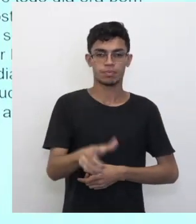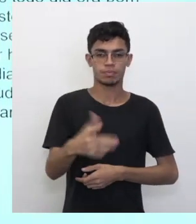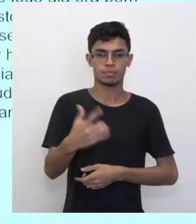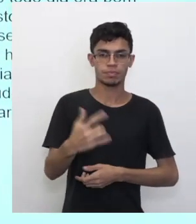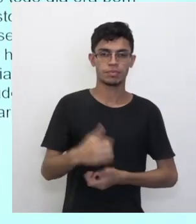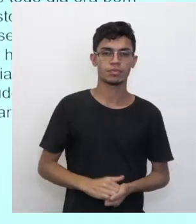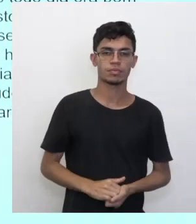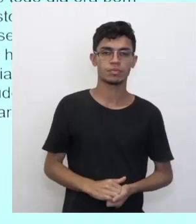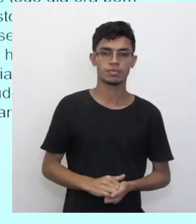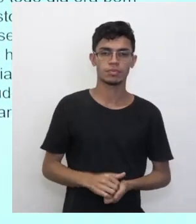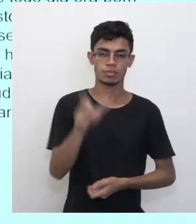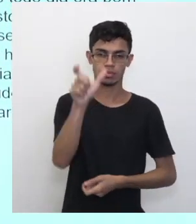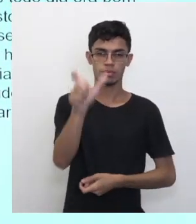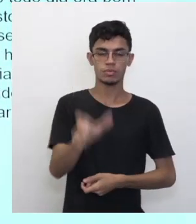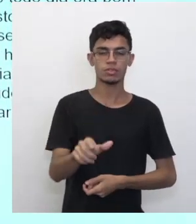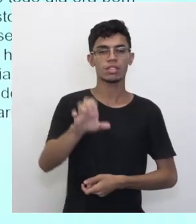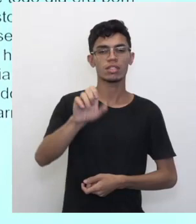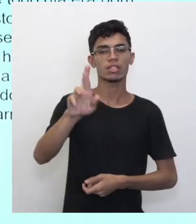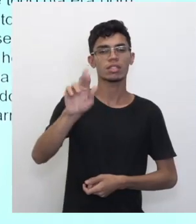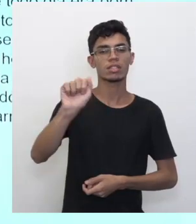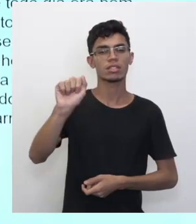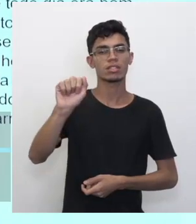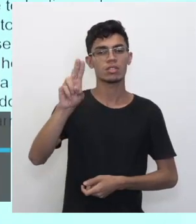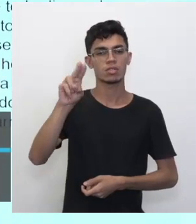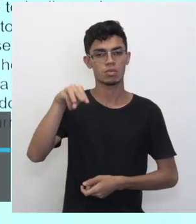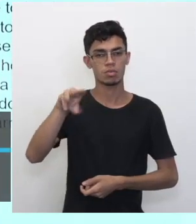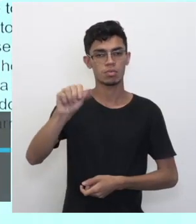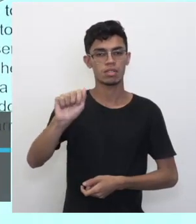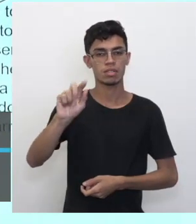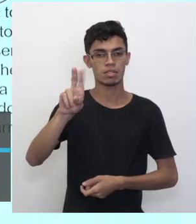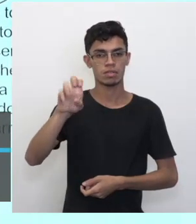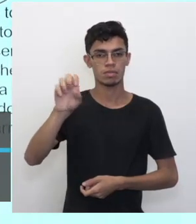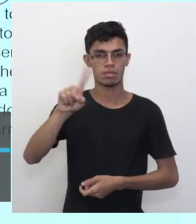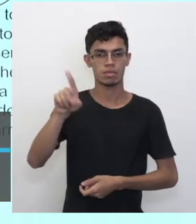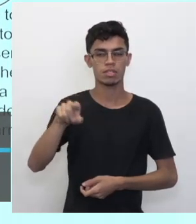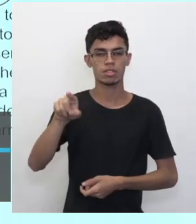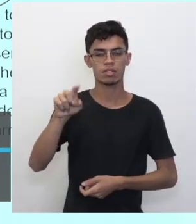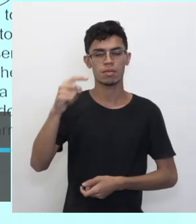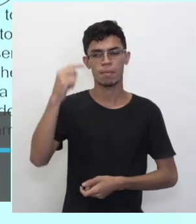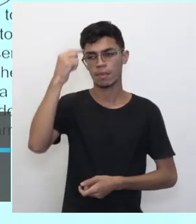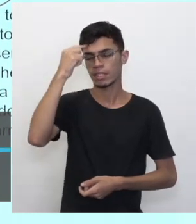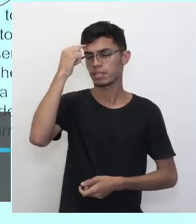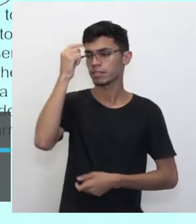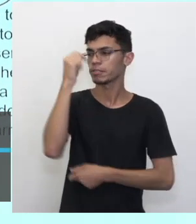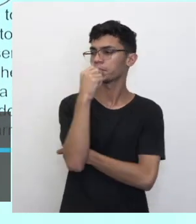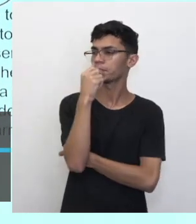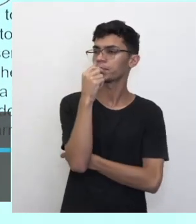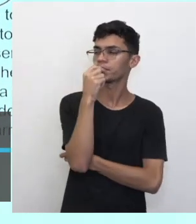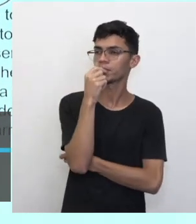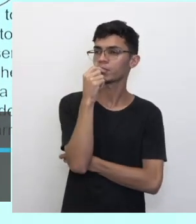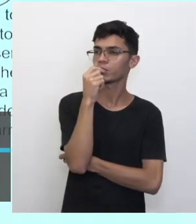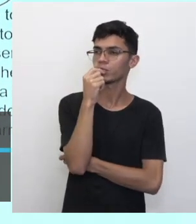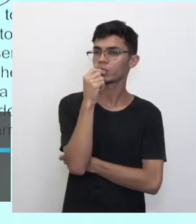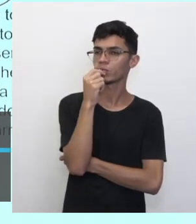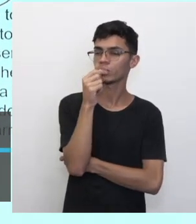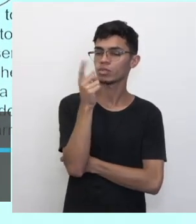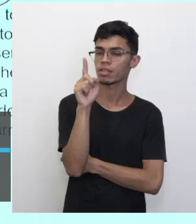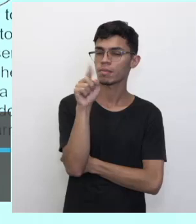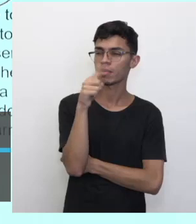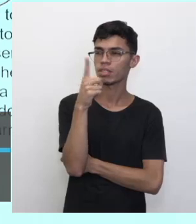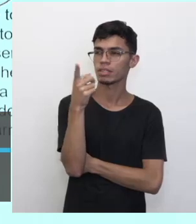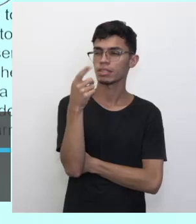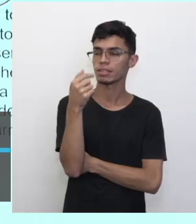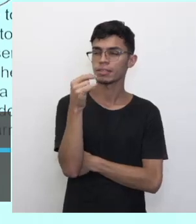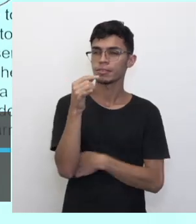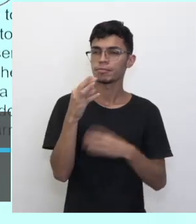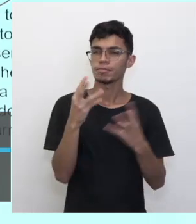aqui. Se eu chegar pra você e falar assim, era uma vez, o que vem depois? Já vem na nossa cabeça um conto de fada,